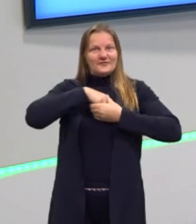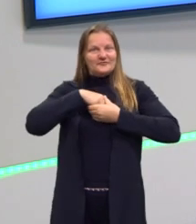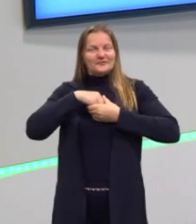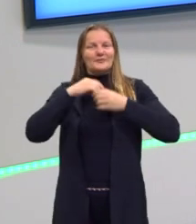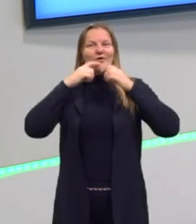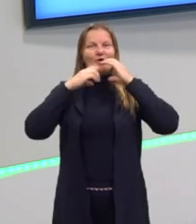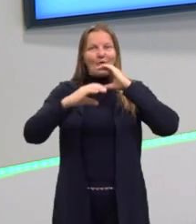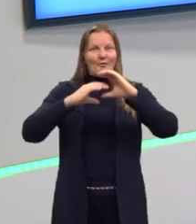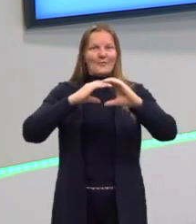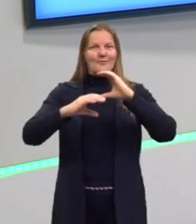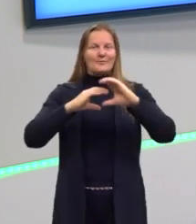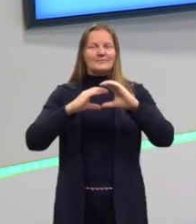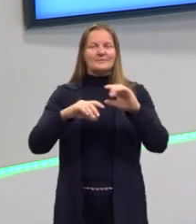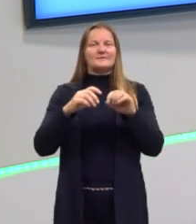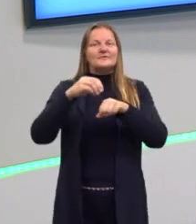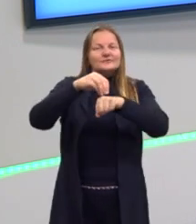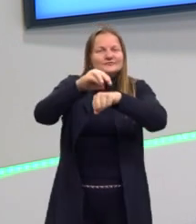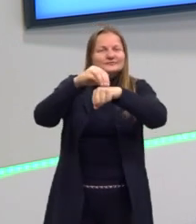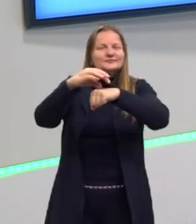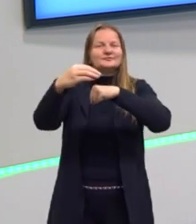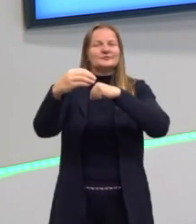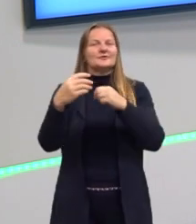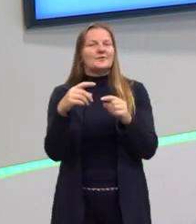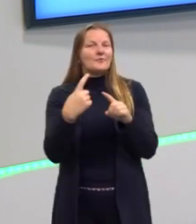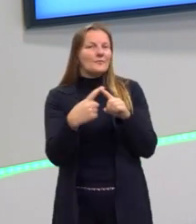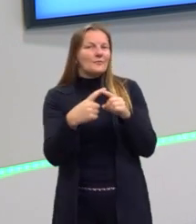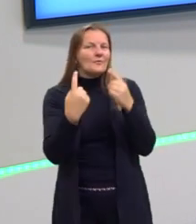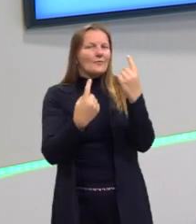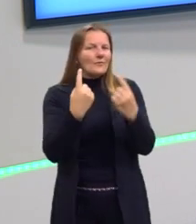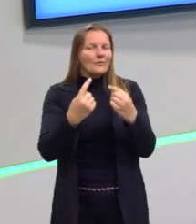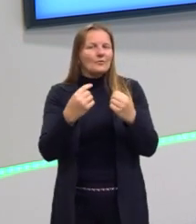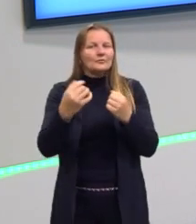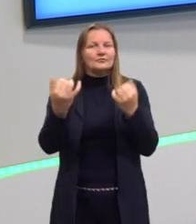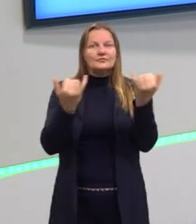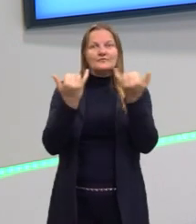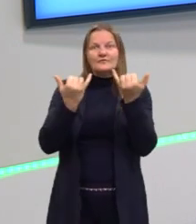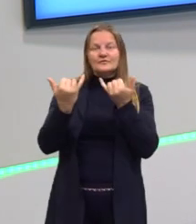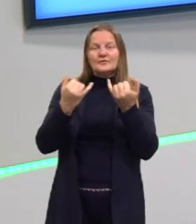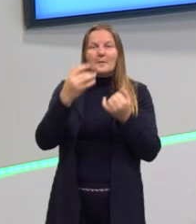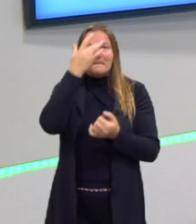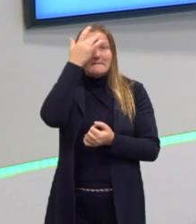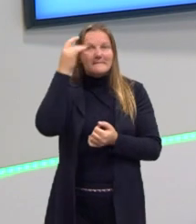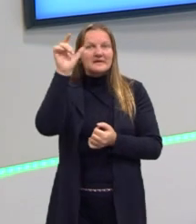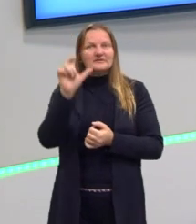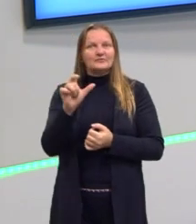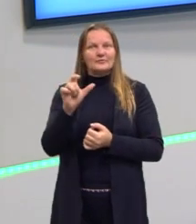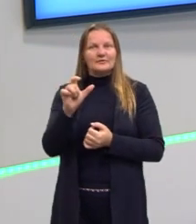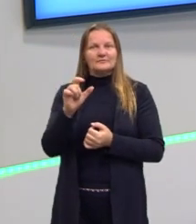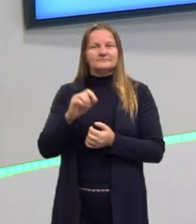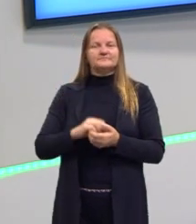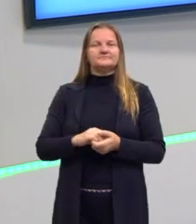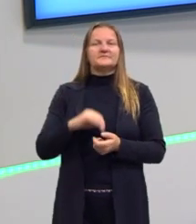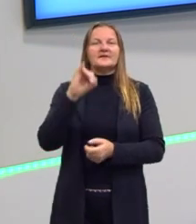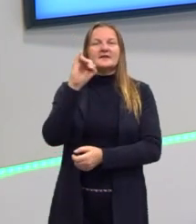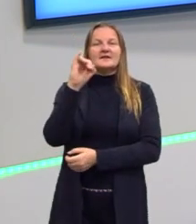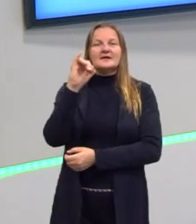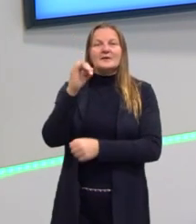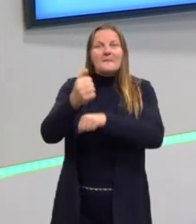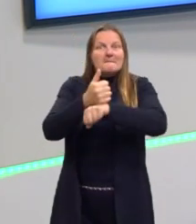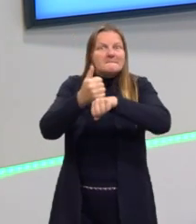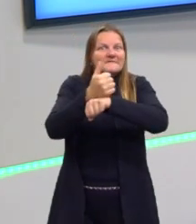e eu dei aí algumas dicas para vocês, de alguns influenciadores que vocês podem seguir para acompanhar.